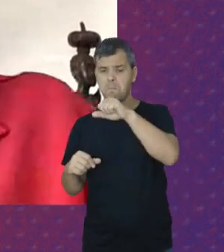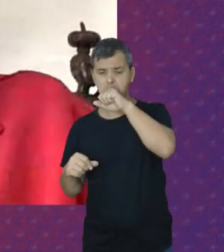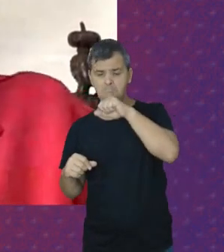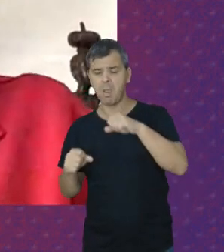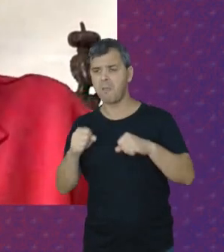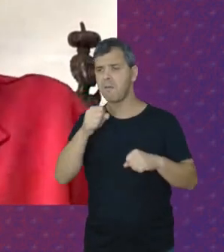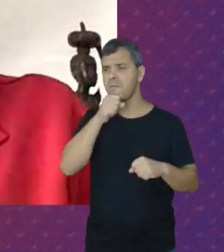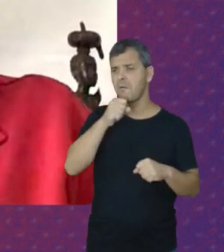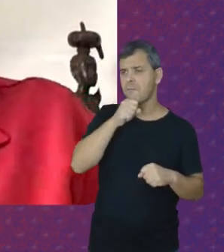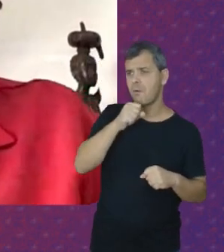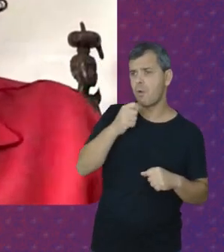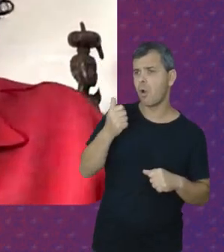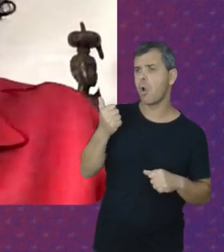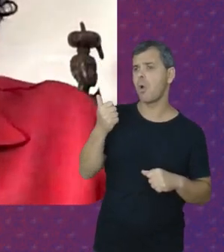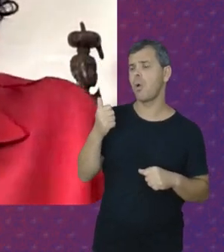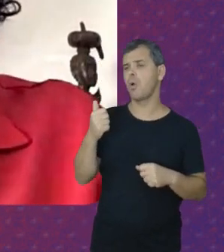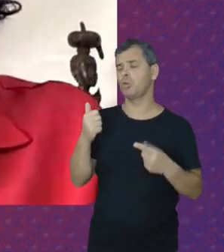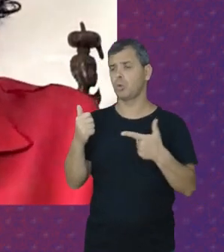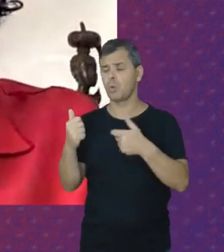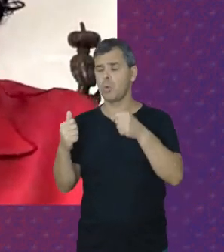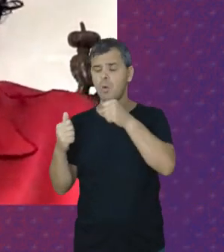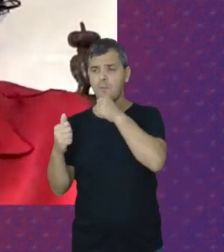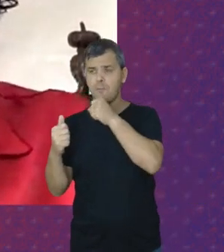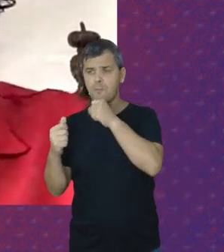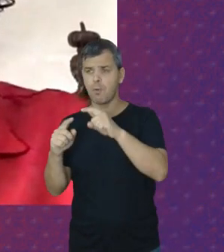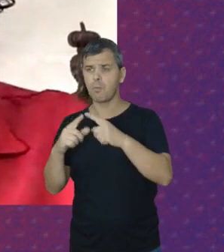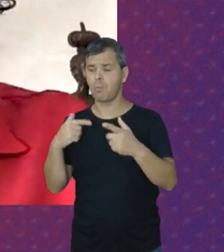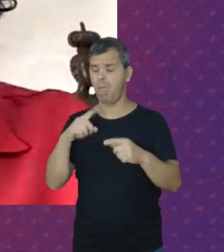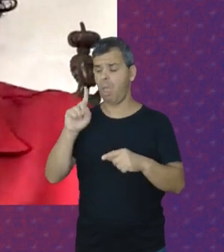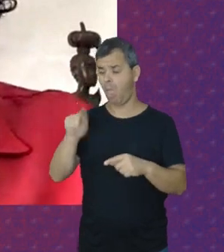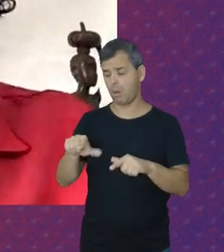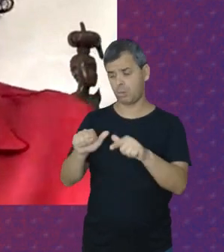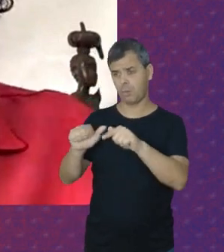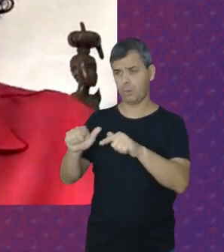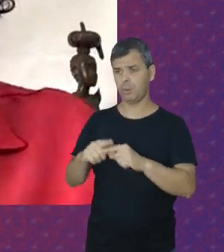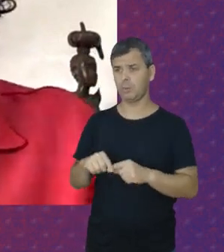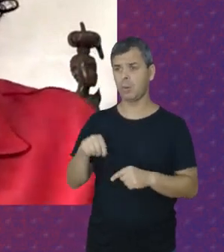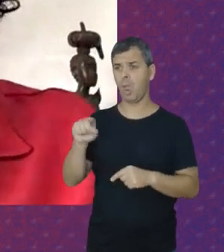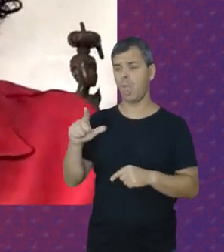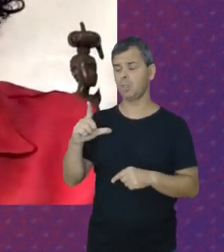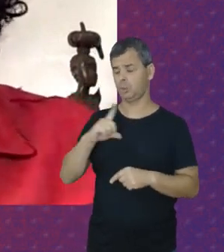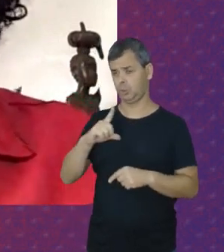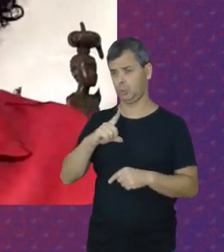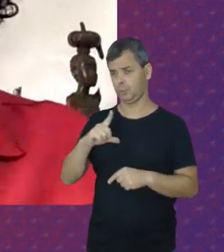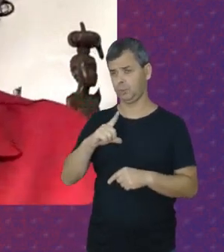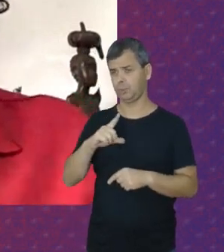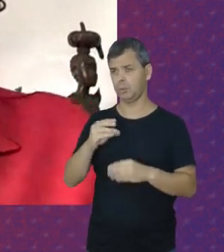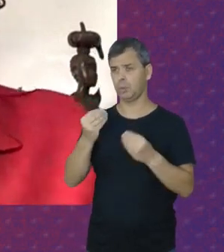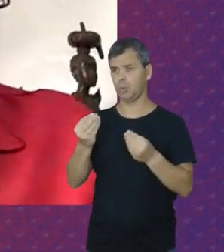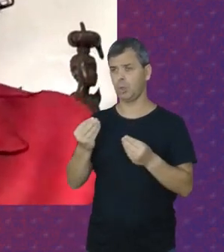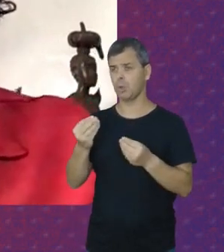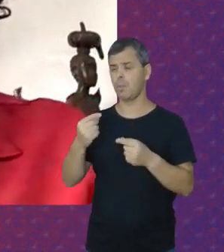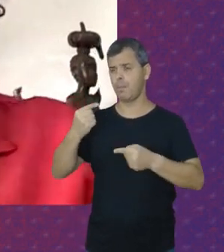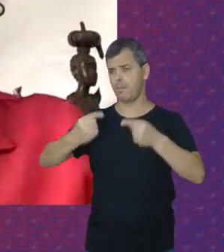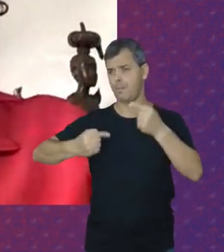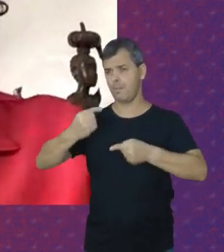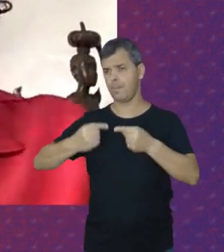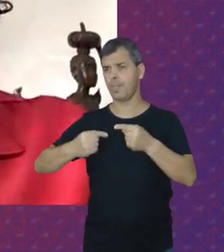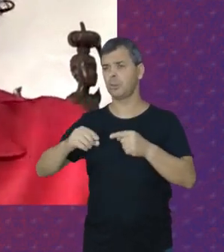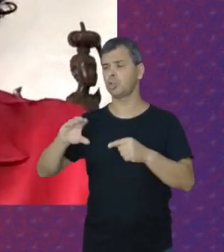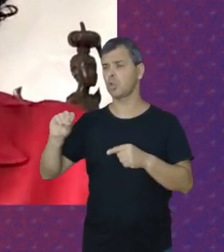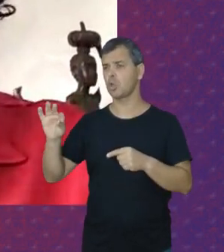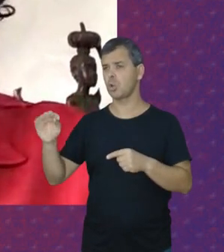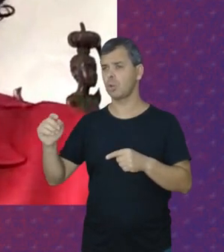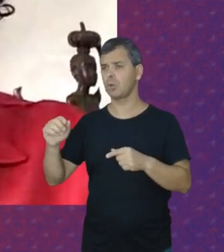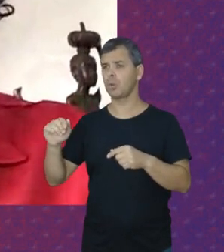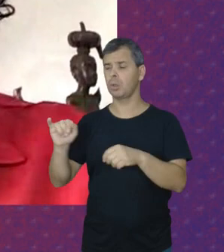Avós Bisavós Eram Trabalhadoras Domésticas Elas já tiveram Com as políticas De cotas